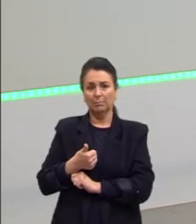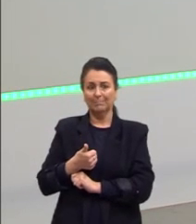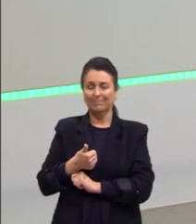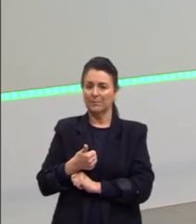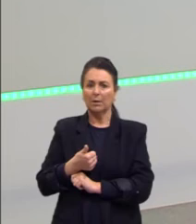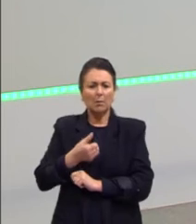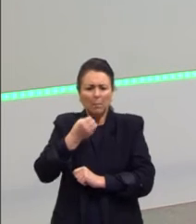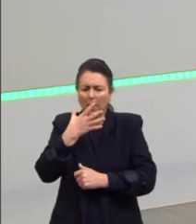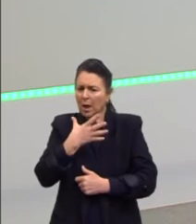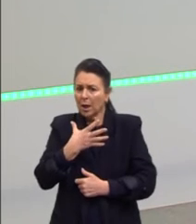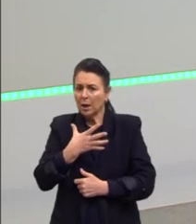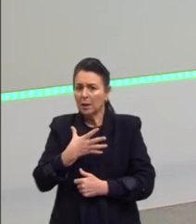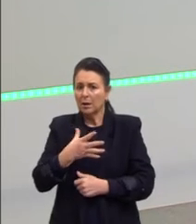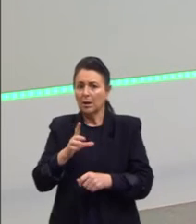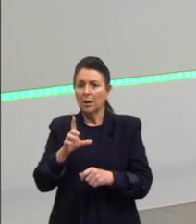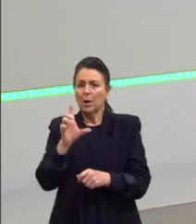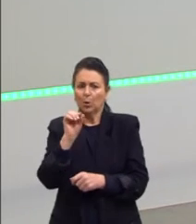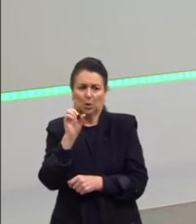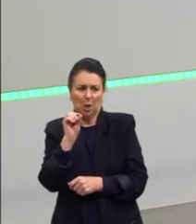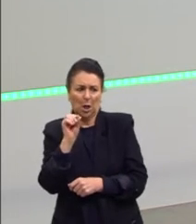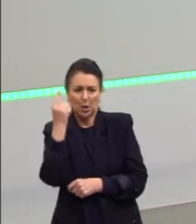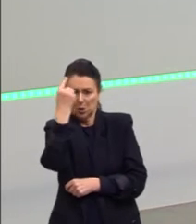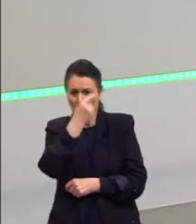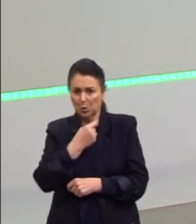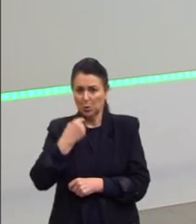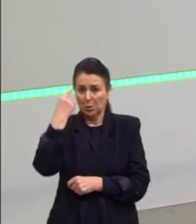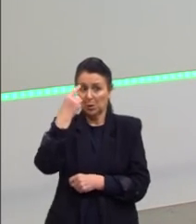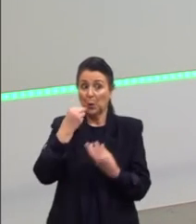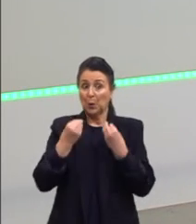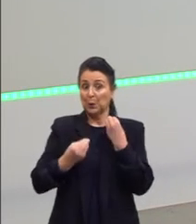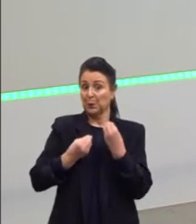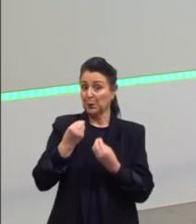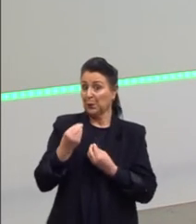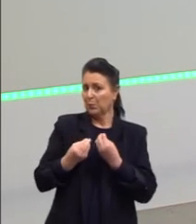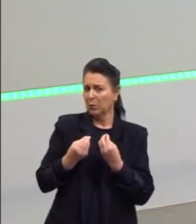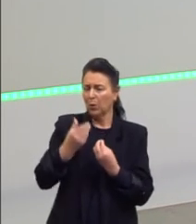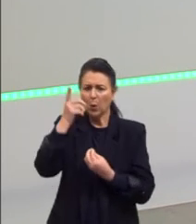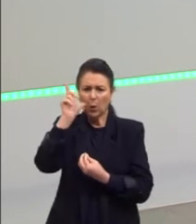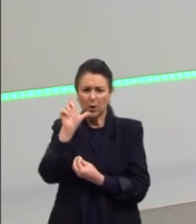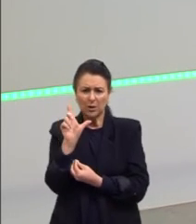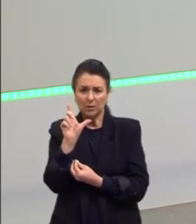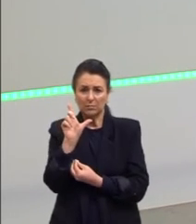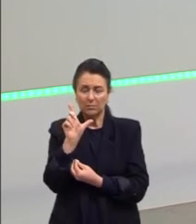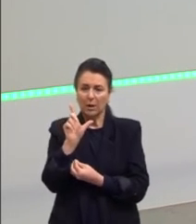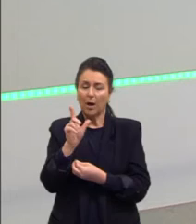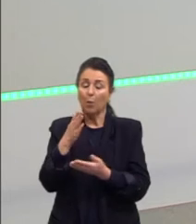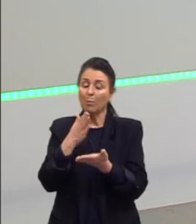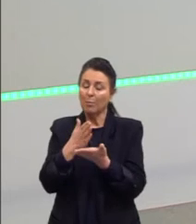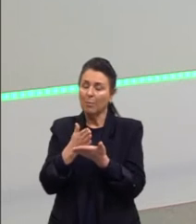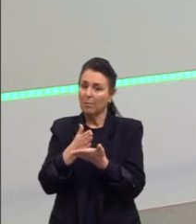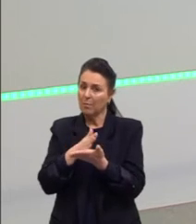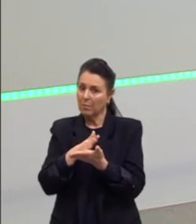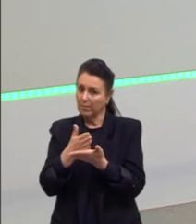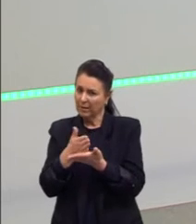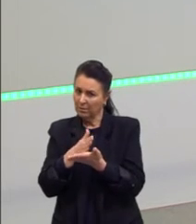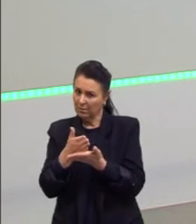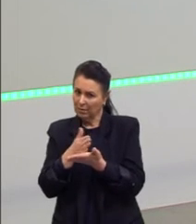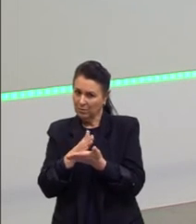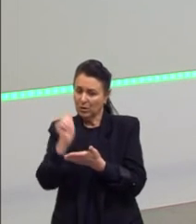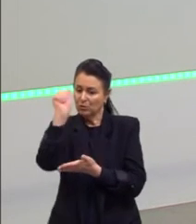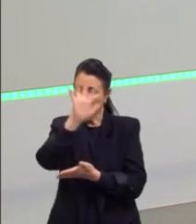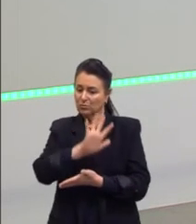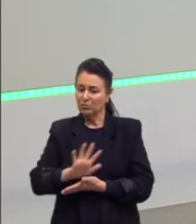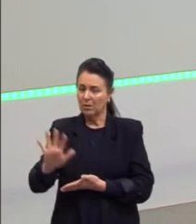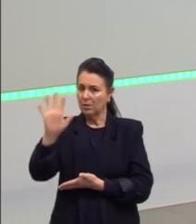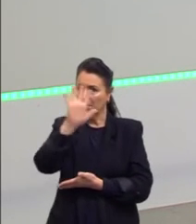professora, eu fico bem só dormindo 10 horas. Uxa! Consegue? Mas isso daqui é uma média, tá gente? É uma média geral.